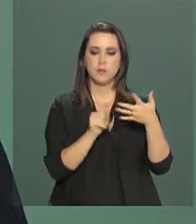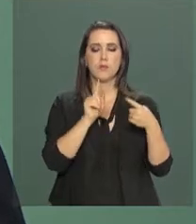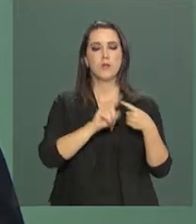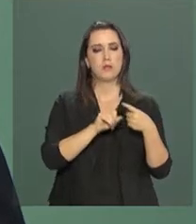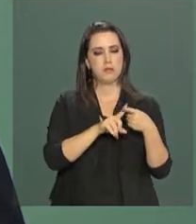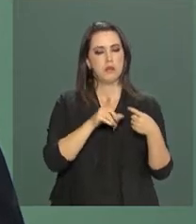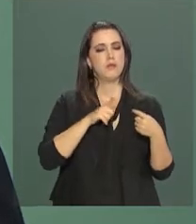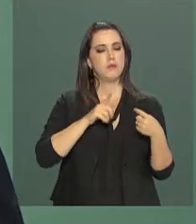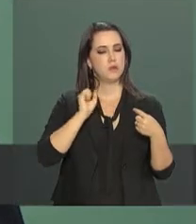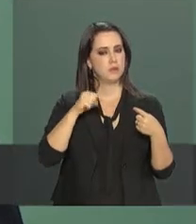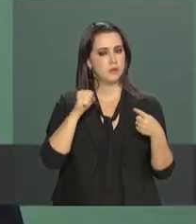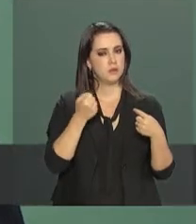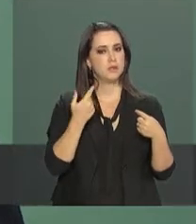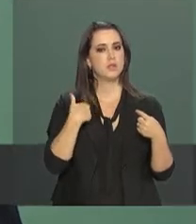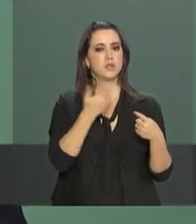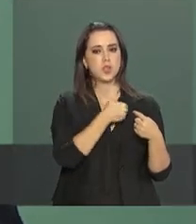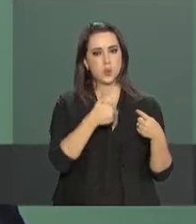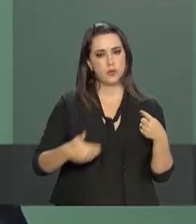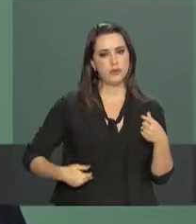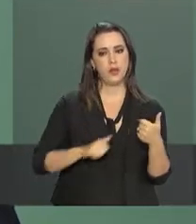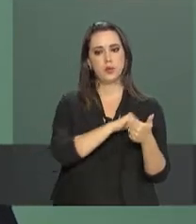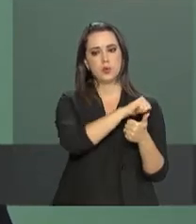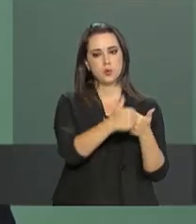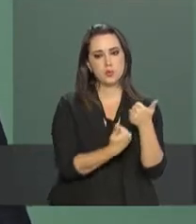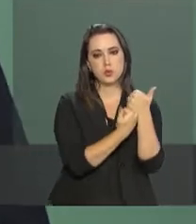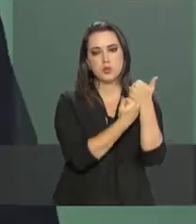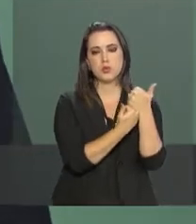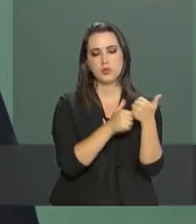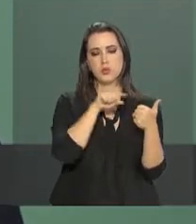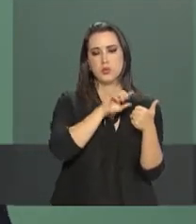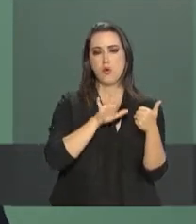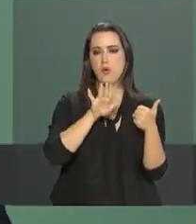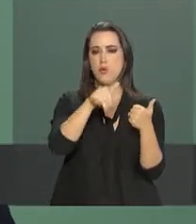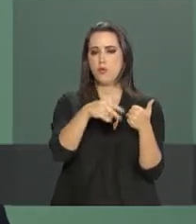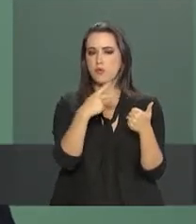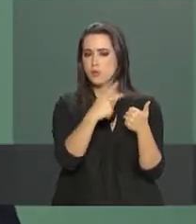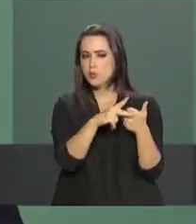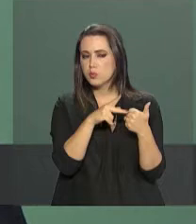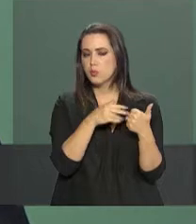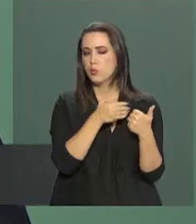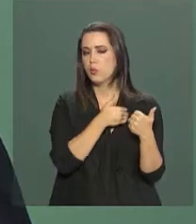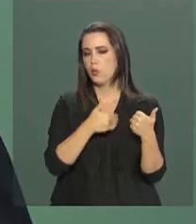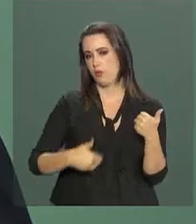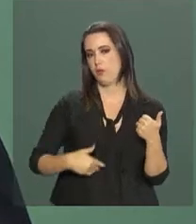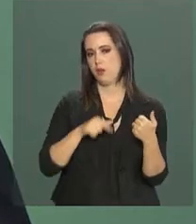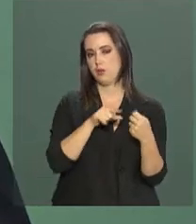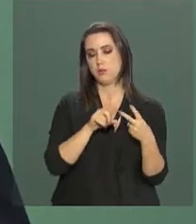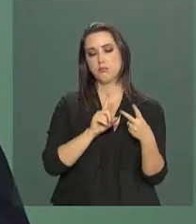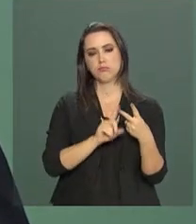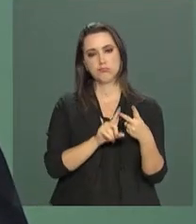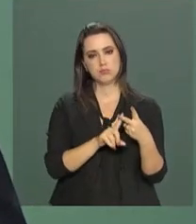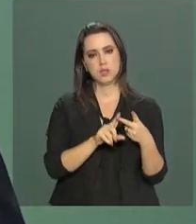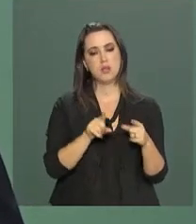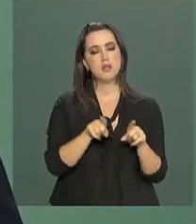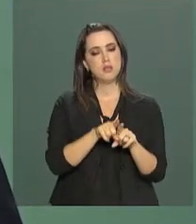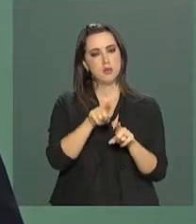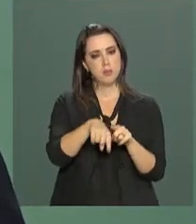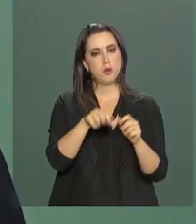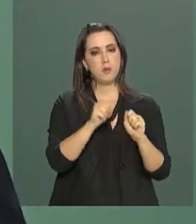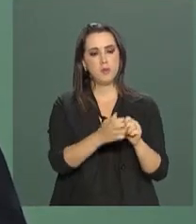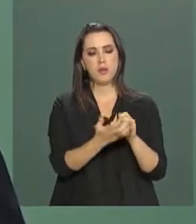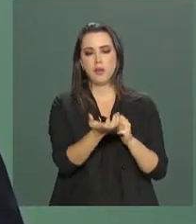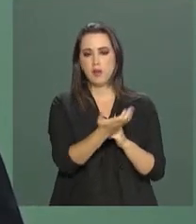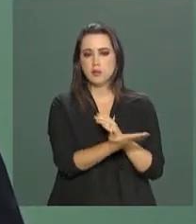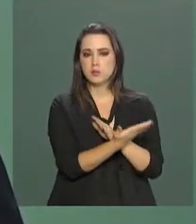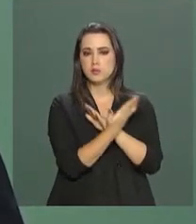entre eles, obviamente, a governabilidade, o final de seu governo, e ele está disposto